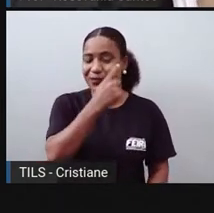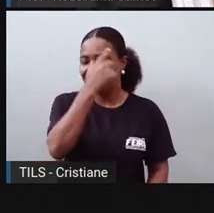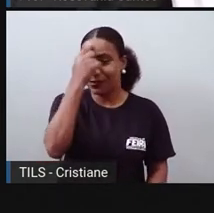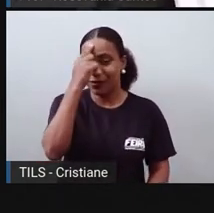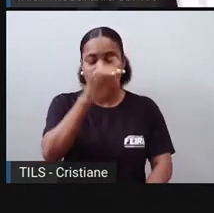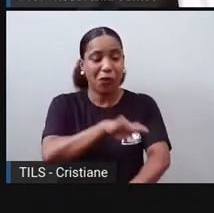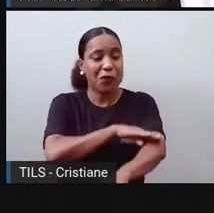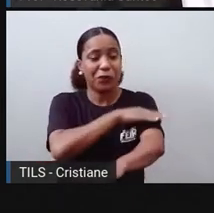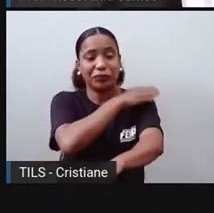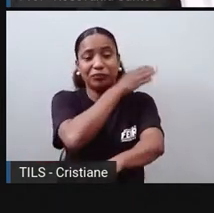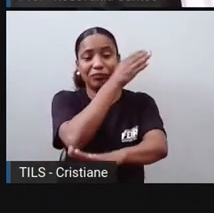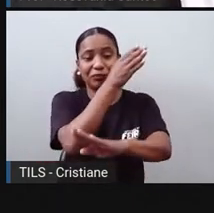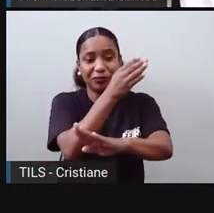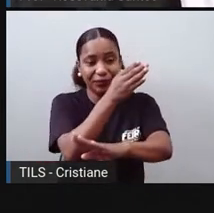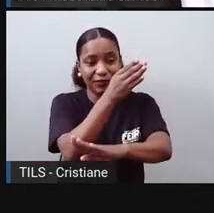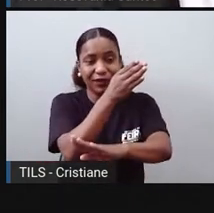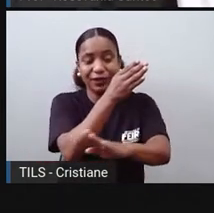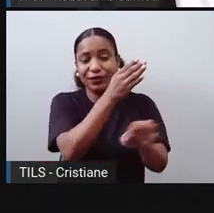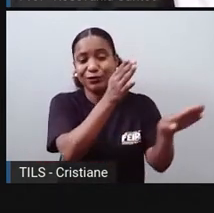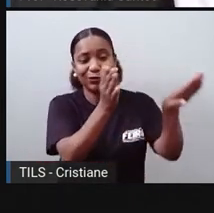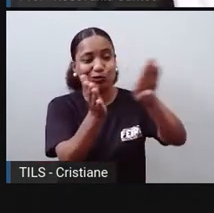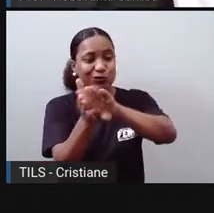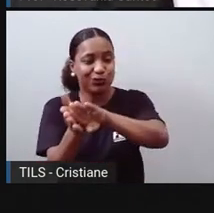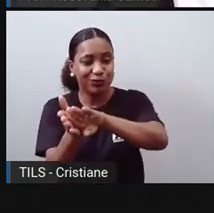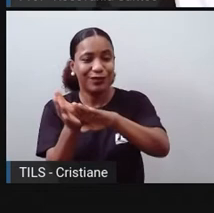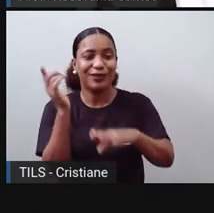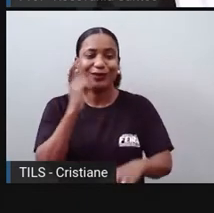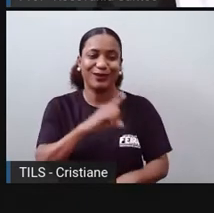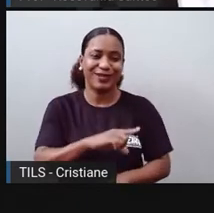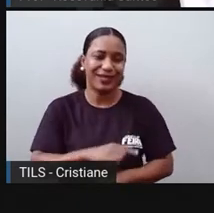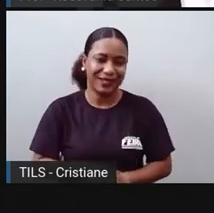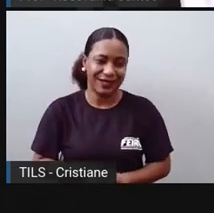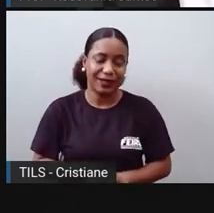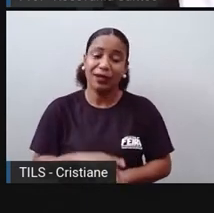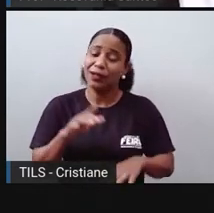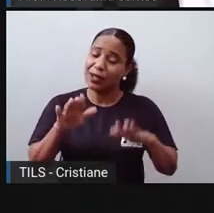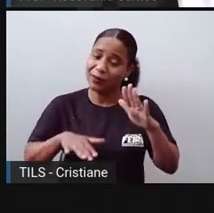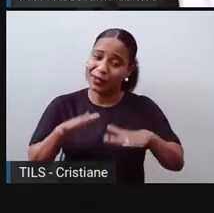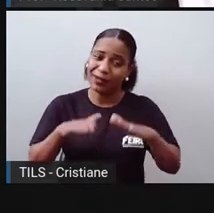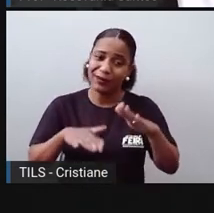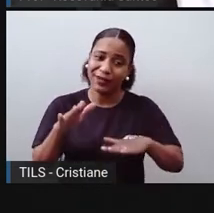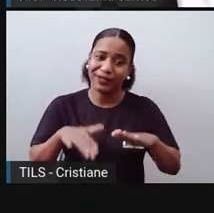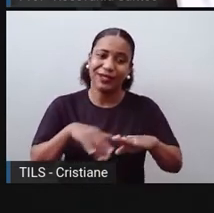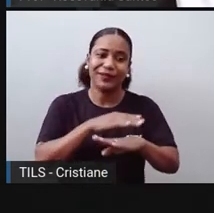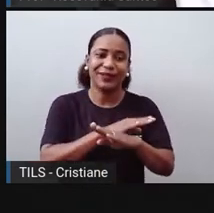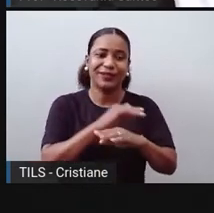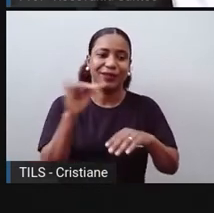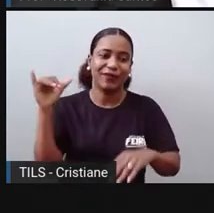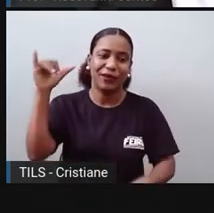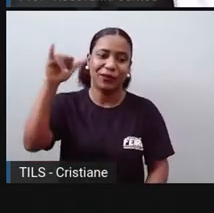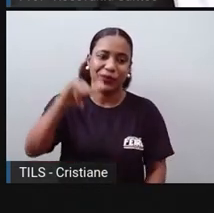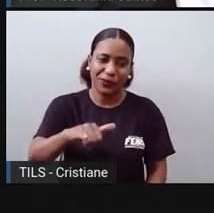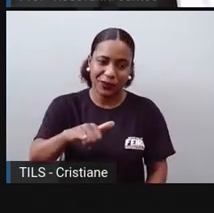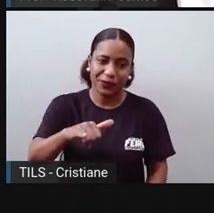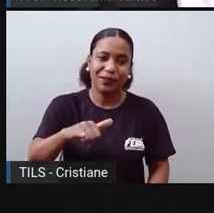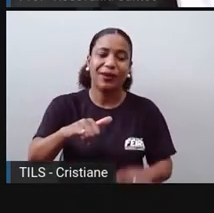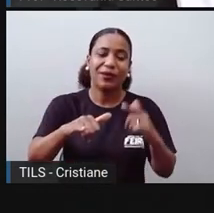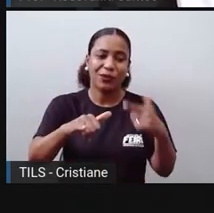da distância, ou a depender da quantidade de conexões que tenham também esses aviões, mas a gente já tem muita velocidade.